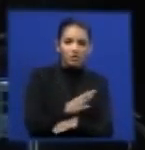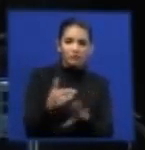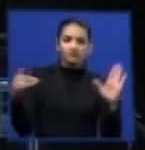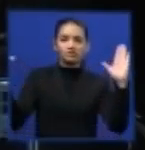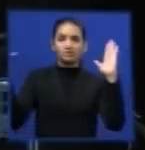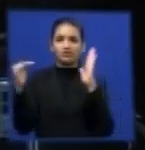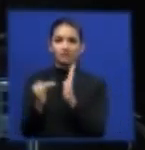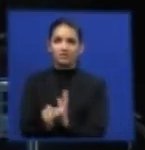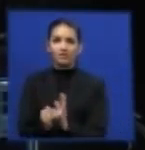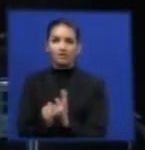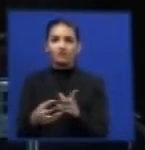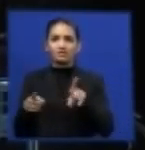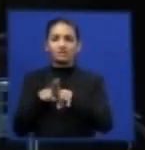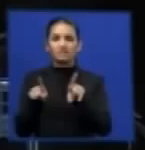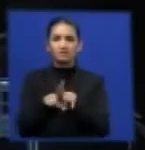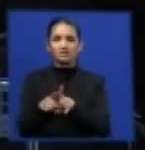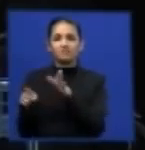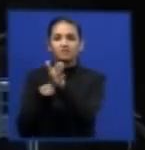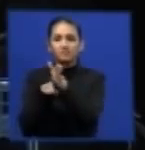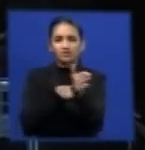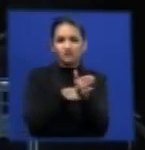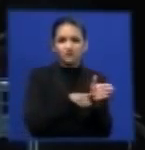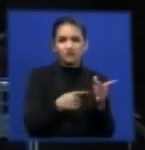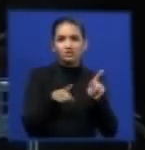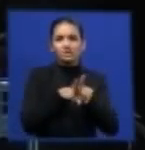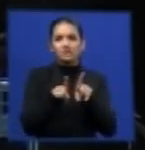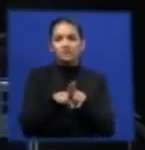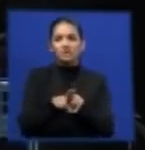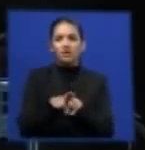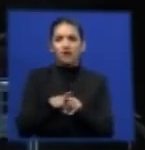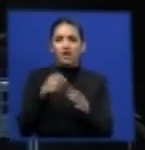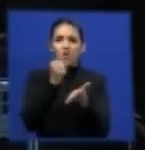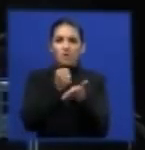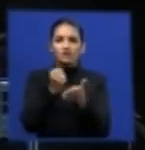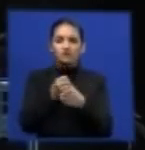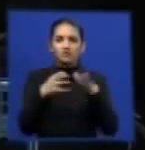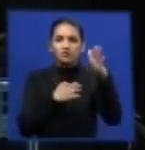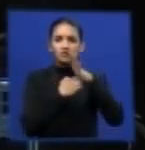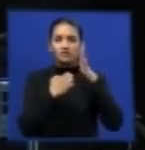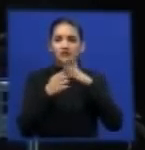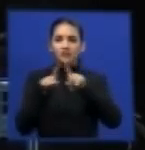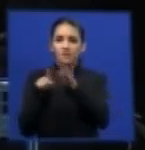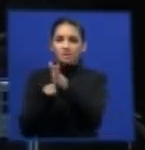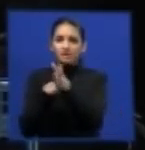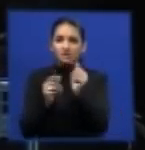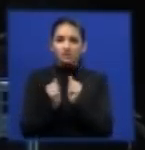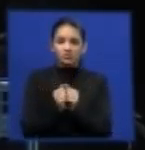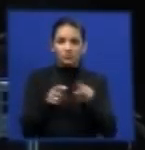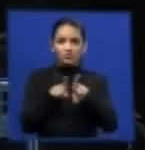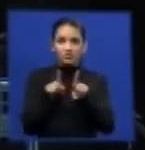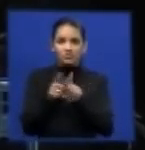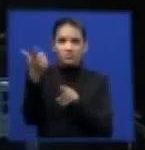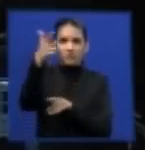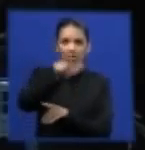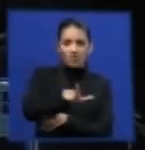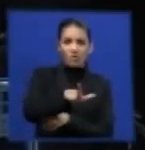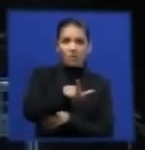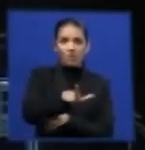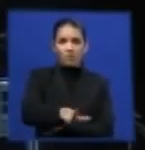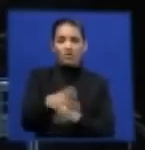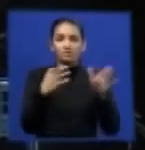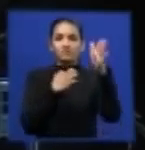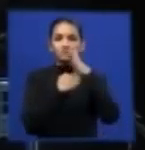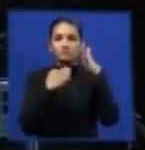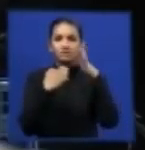Kirsten em pesquisa de projetos e projeções limitada, pesquisando junto a revendedores da NIP, borracheiros, sucateiros,